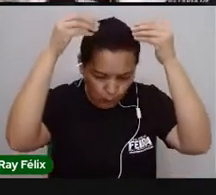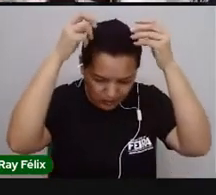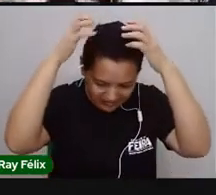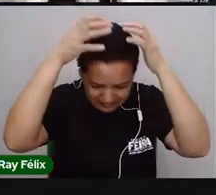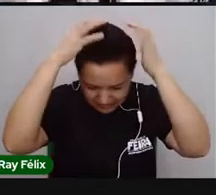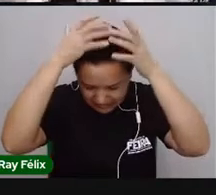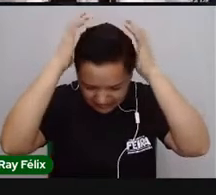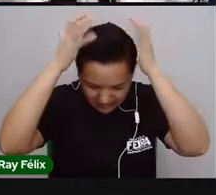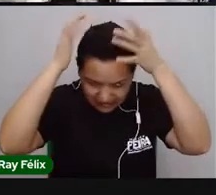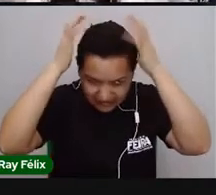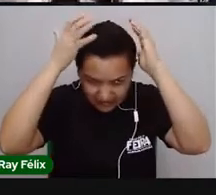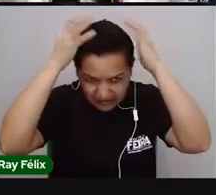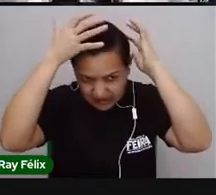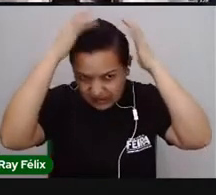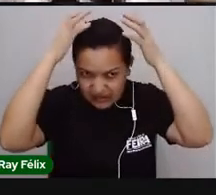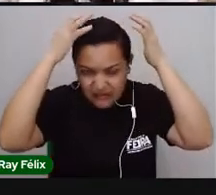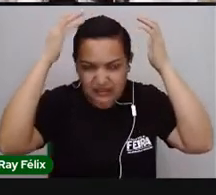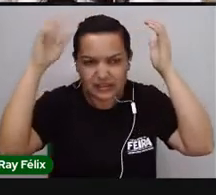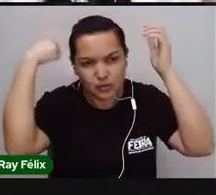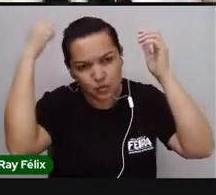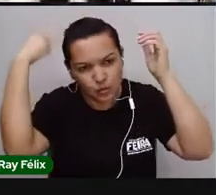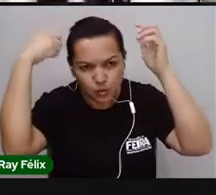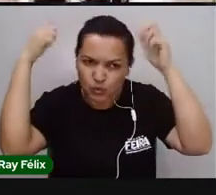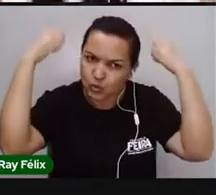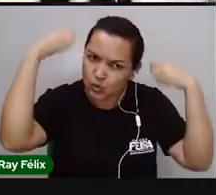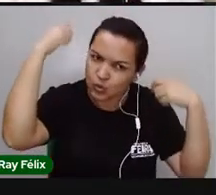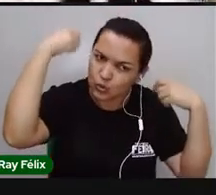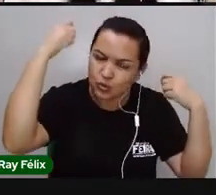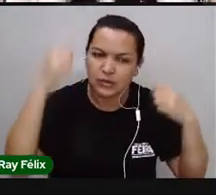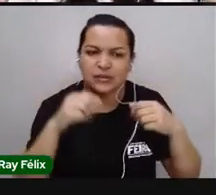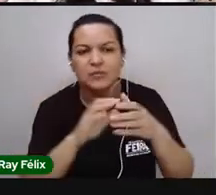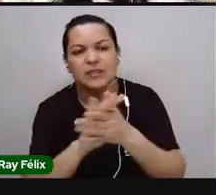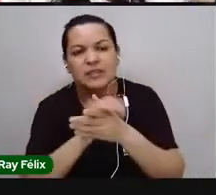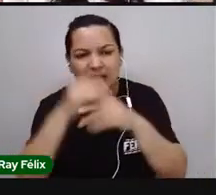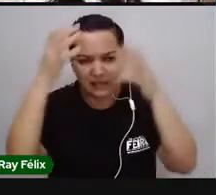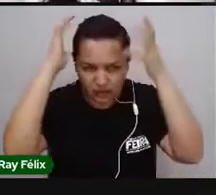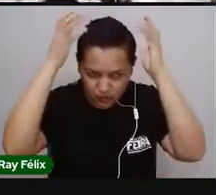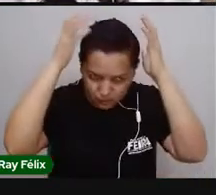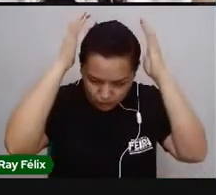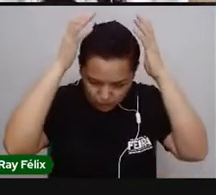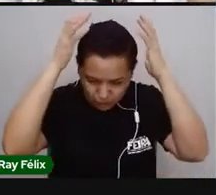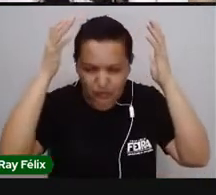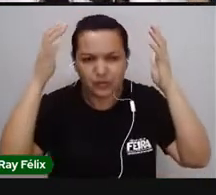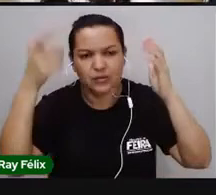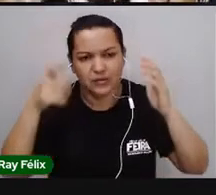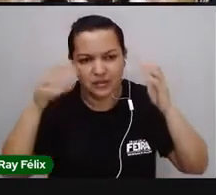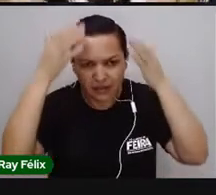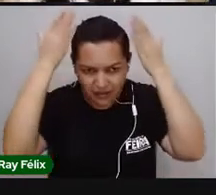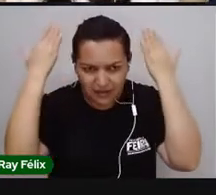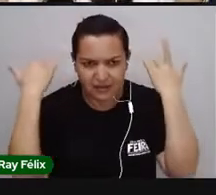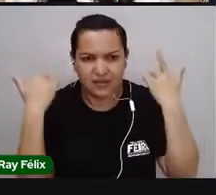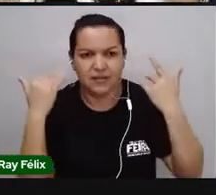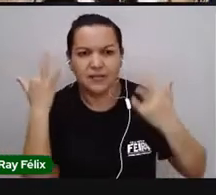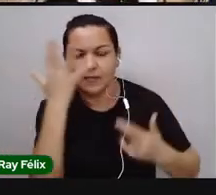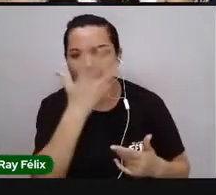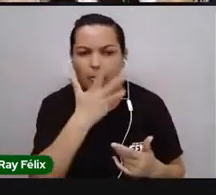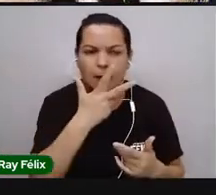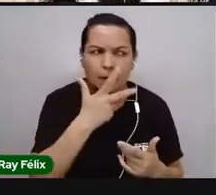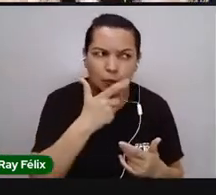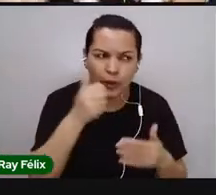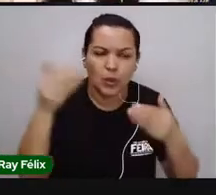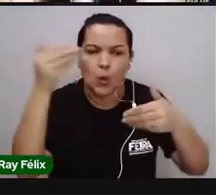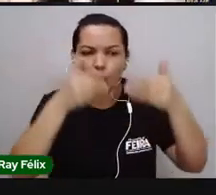lavar bem o cabelo e dar aquela escovadinha e passar shampoo e passar condicionador para a gente manter a nossa